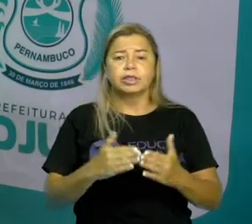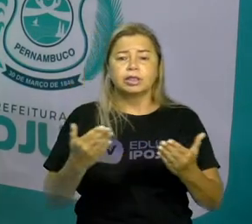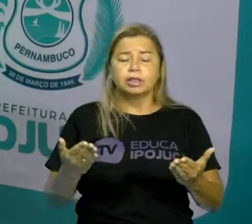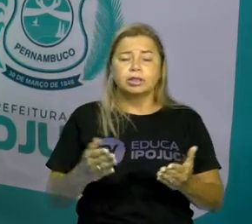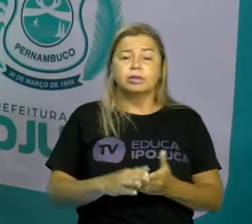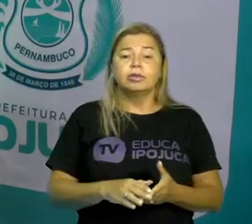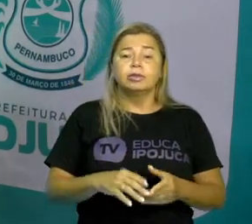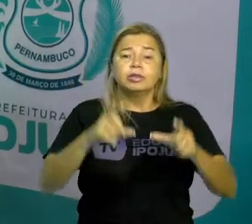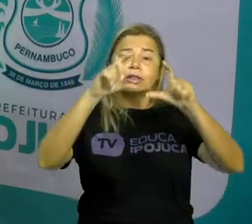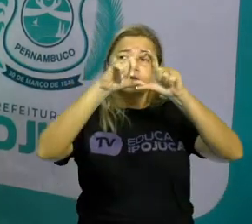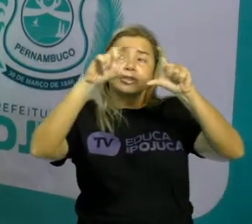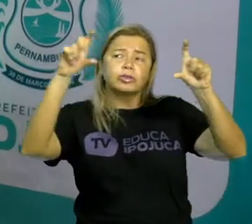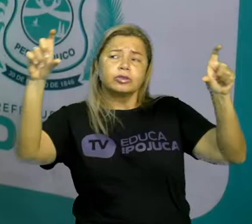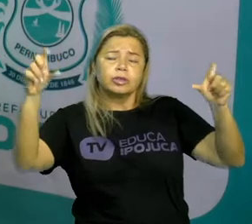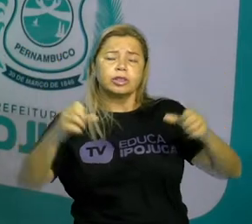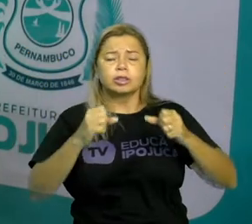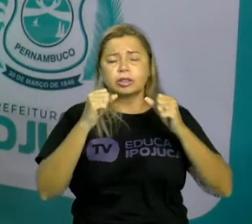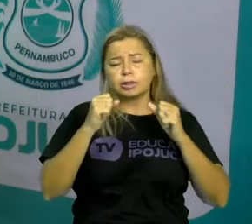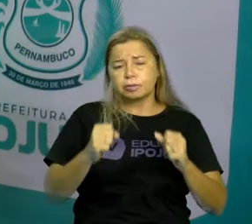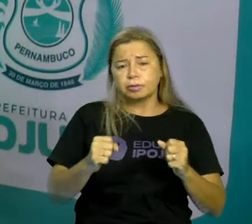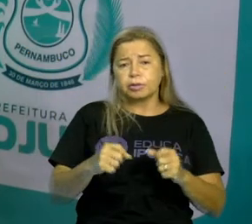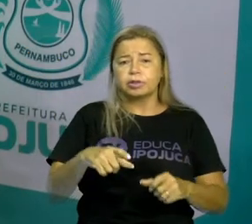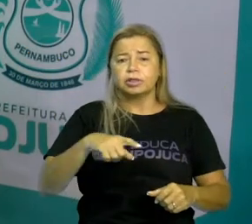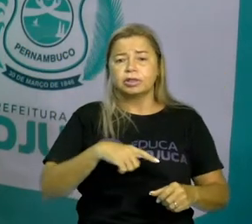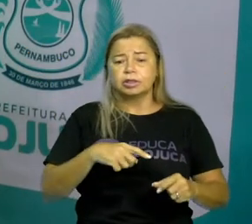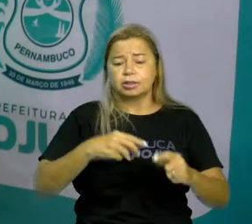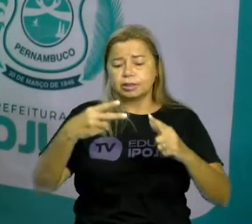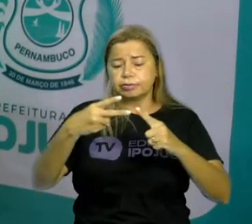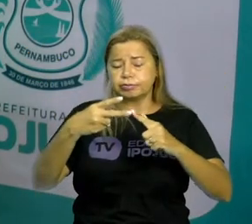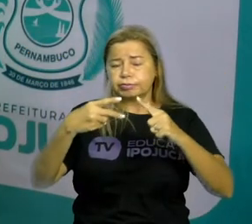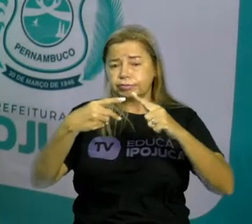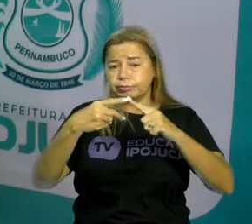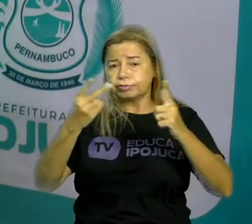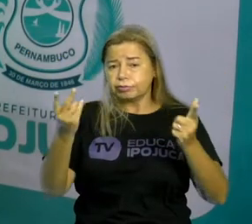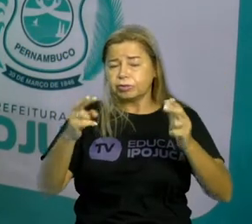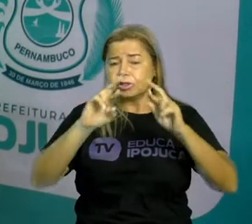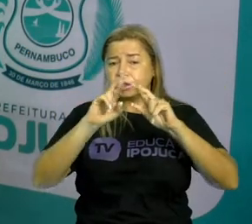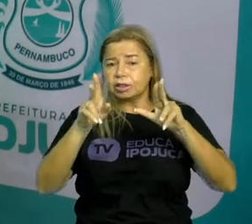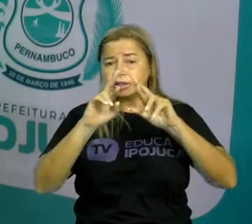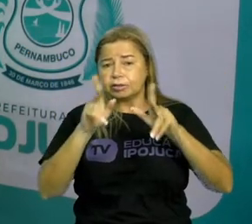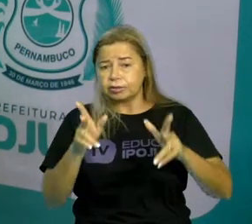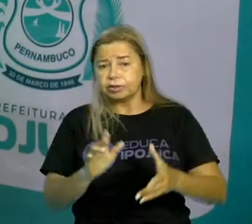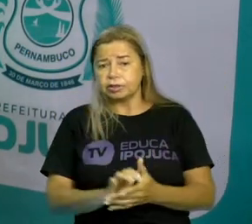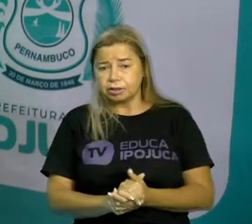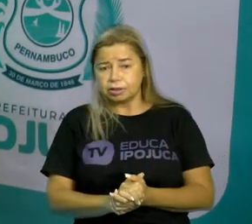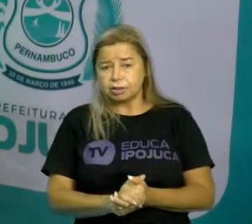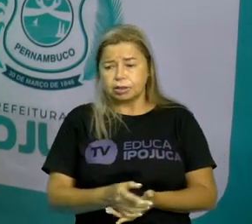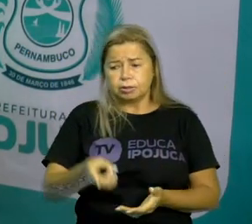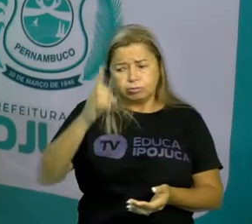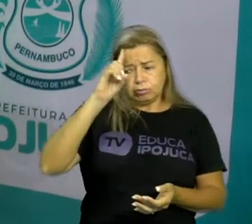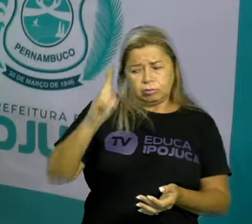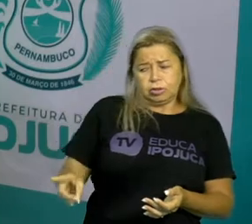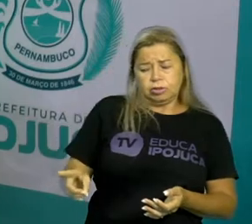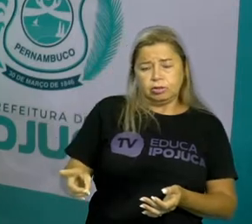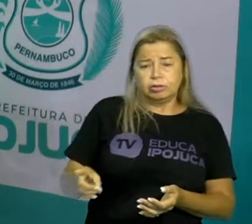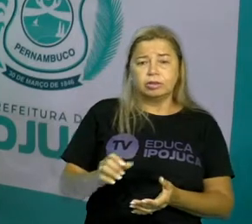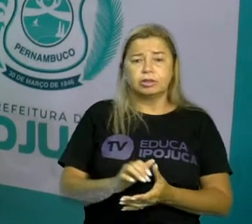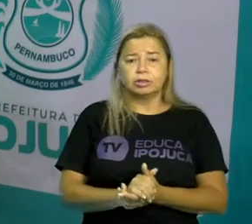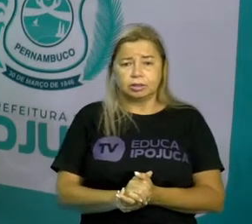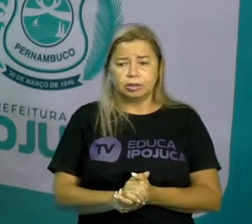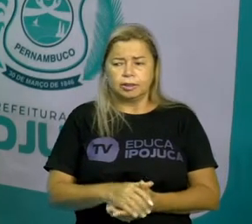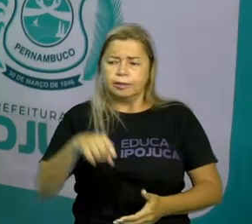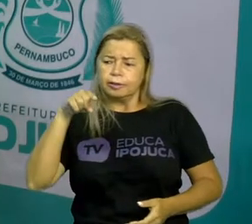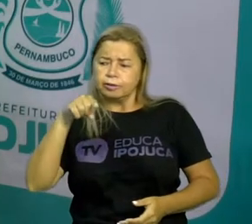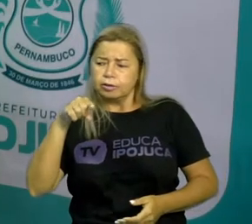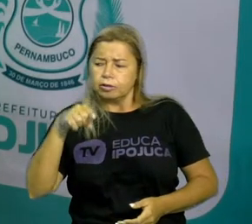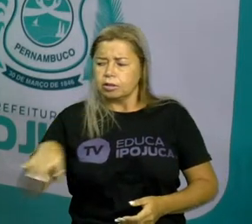Ou ela pode ter uma ordem Ouça a música Então eu estou falando Ouça a música Em uma ordem Eu quero que